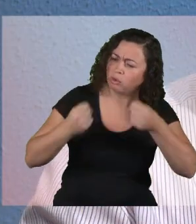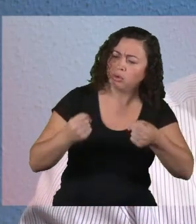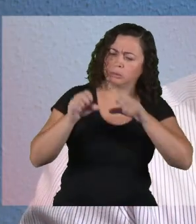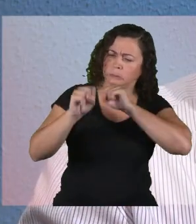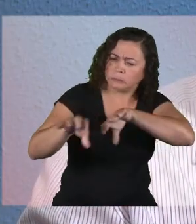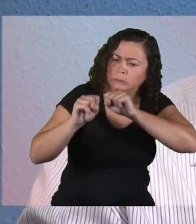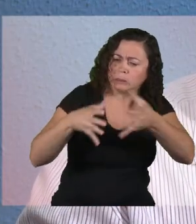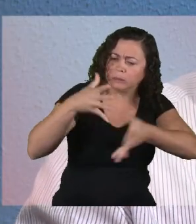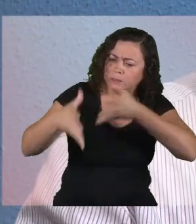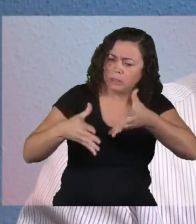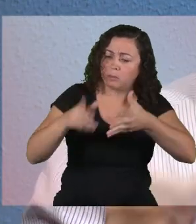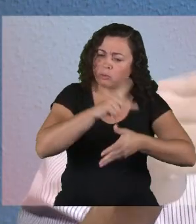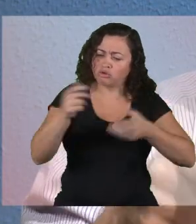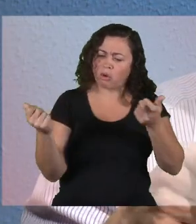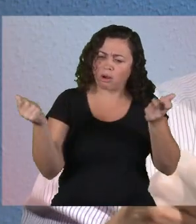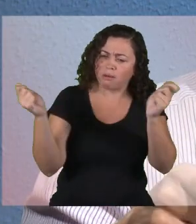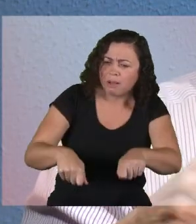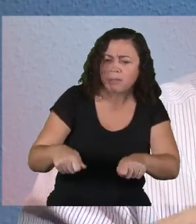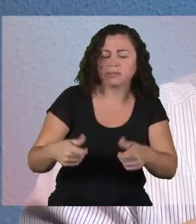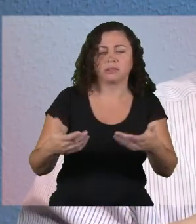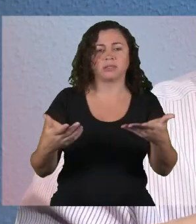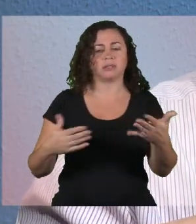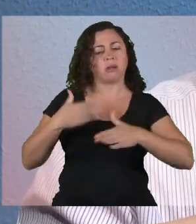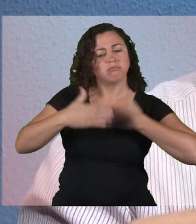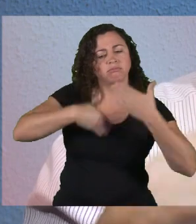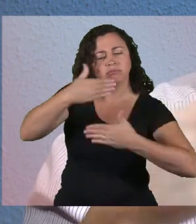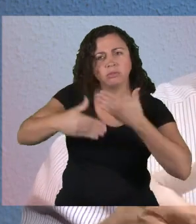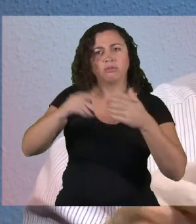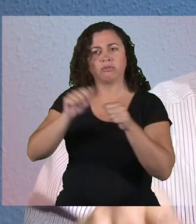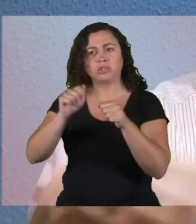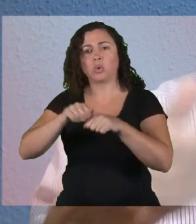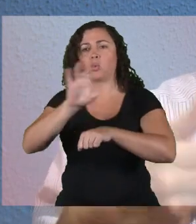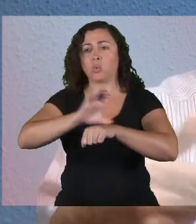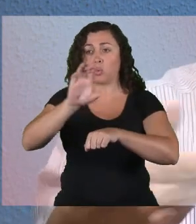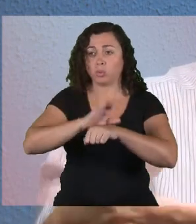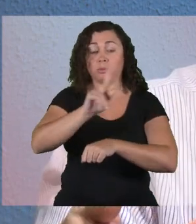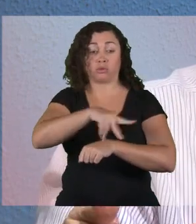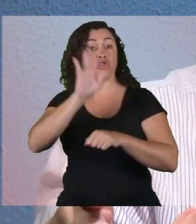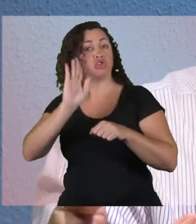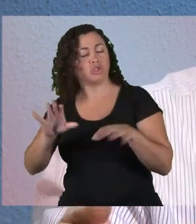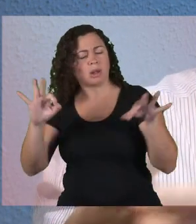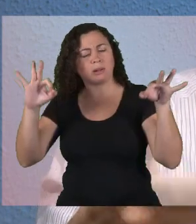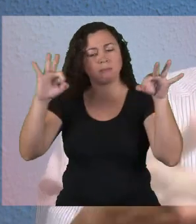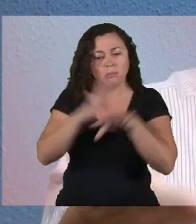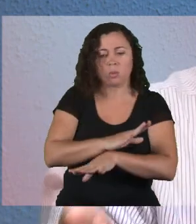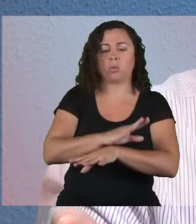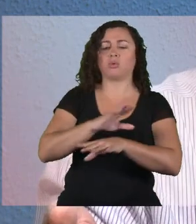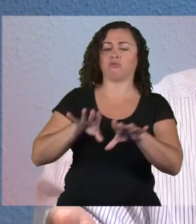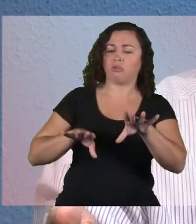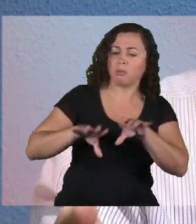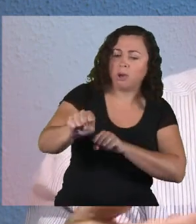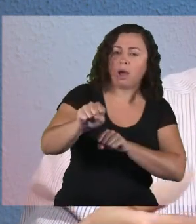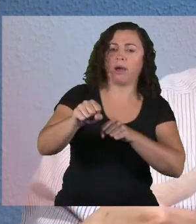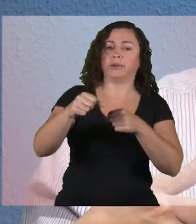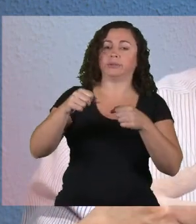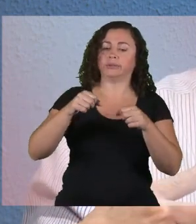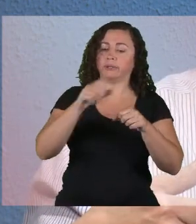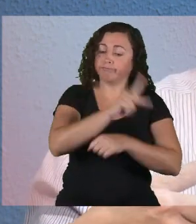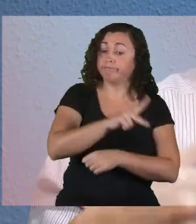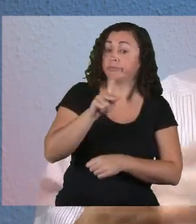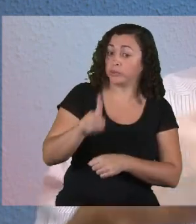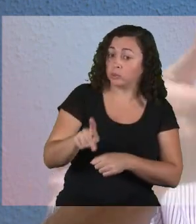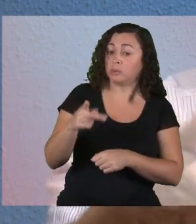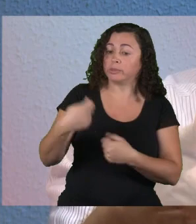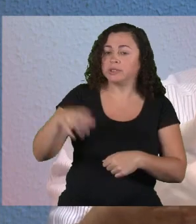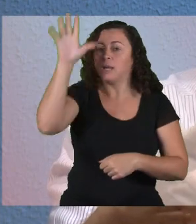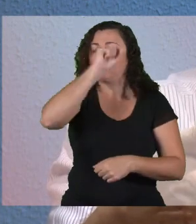esforço grande de capacitação de professores que já são professores, já são licenciados, em